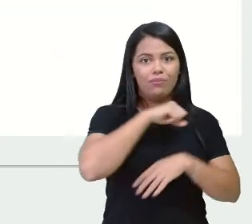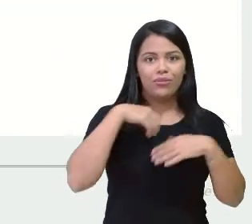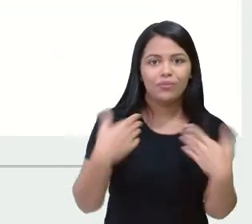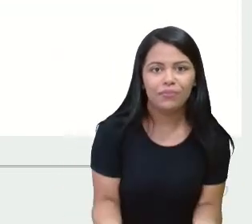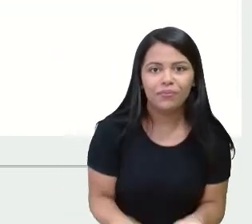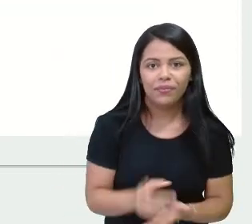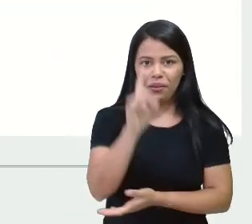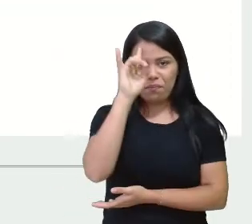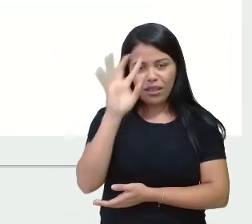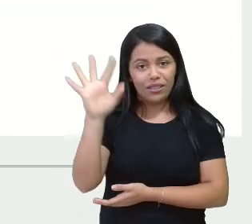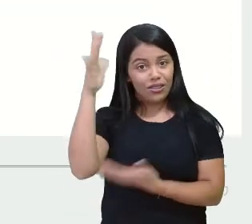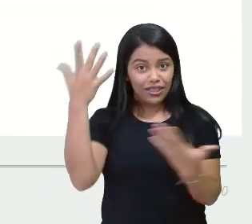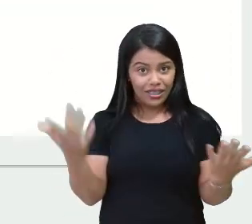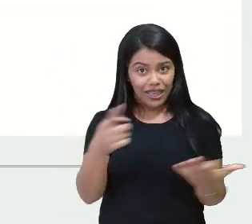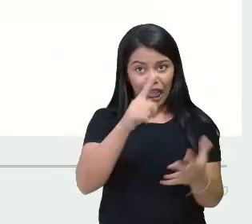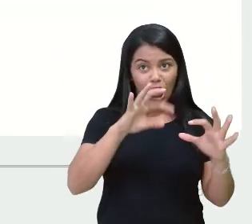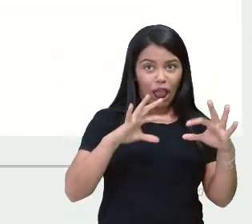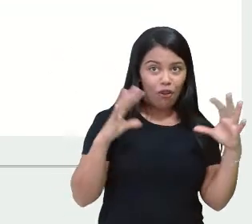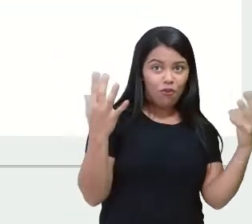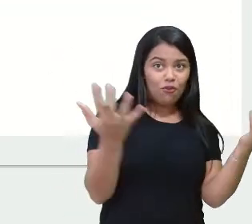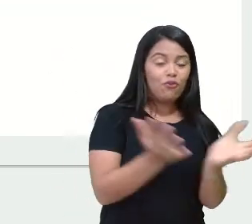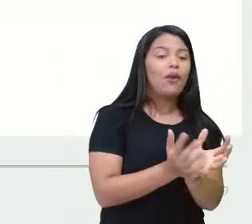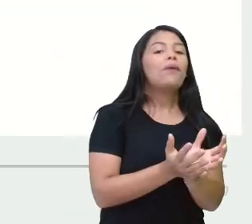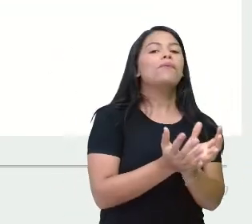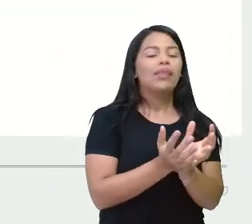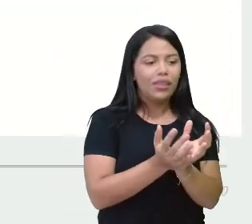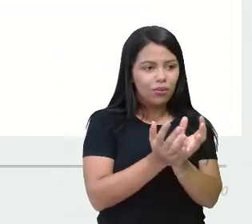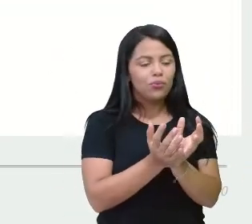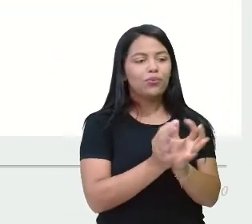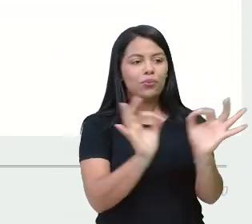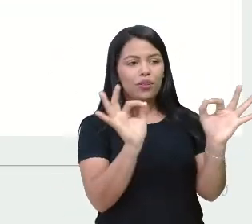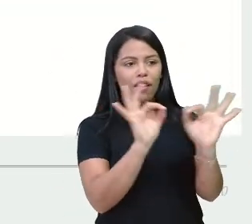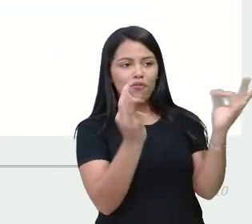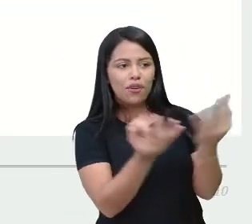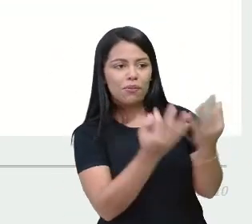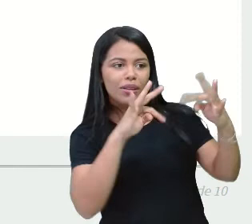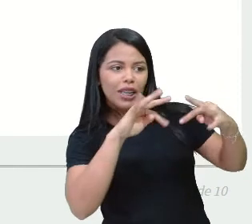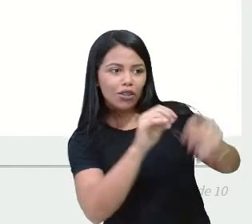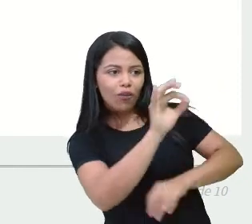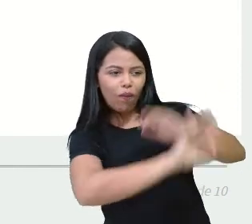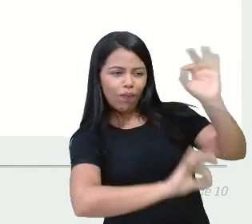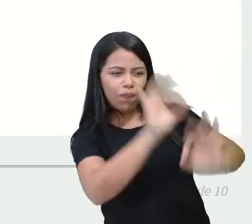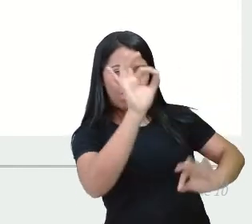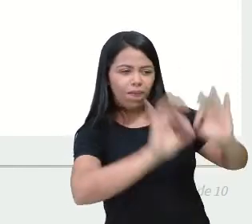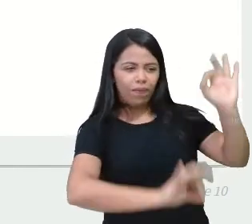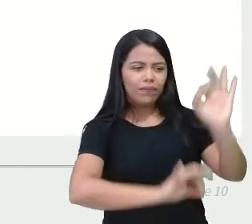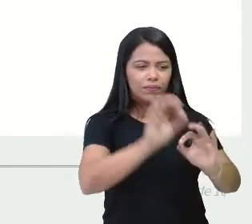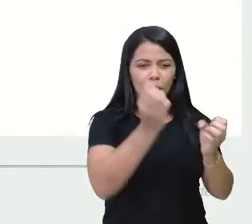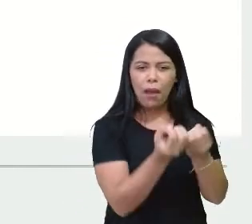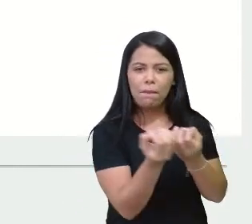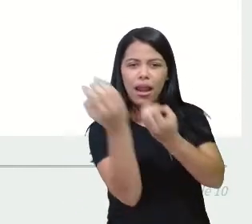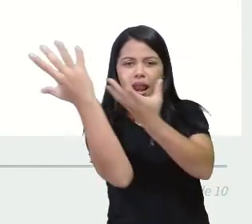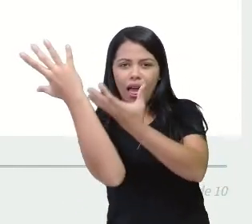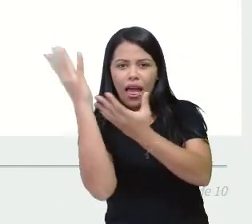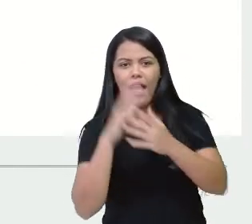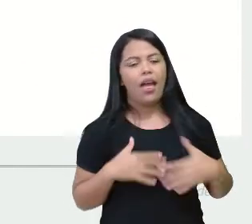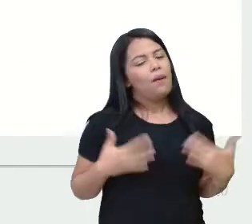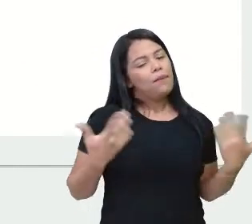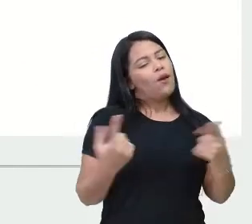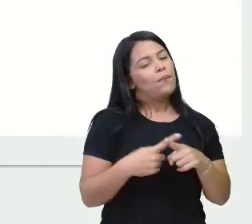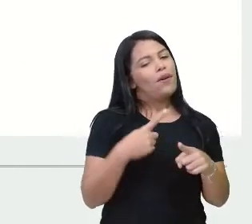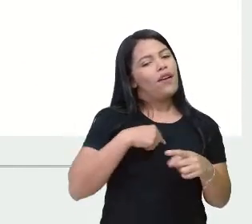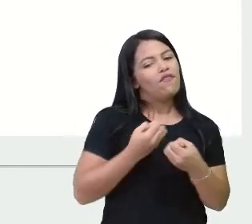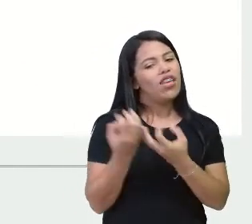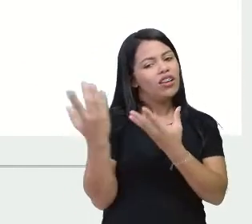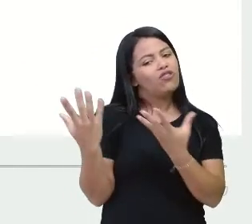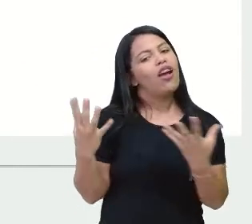Imagina você aí, a coelhada toda preparadinha para viajar, chegando aí o momento que a viagem é sempre maravilhosa e a gente